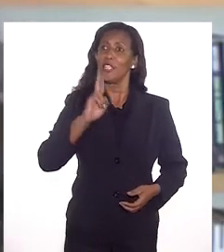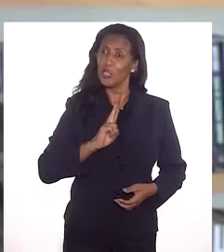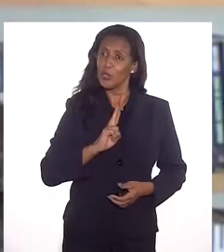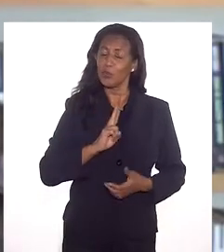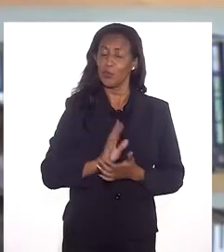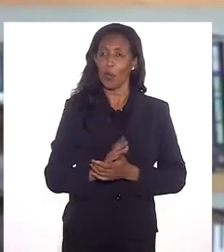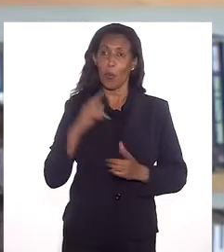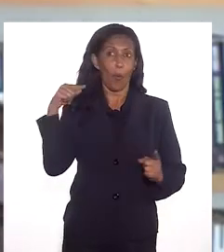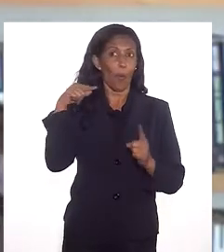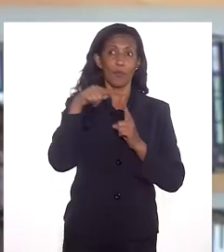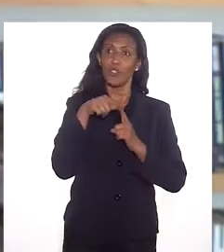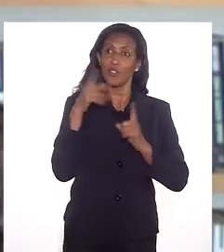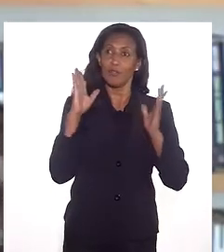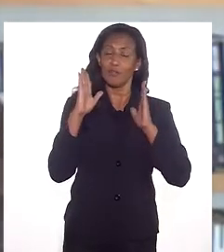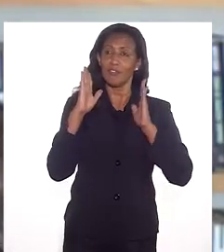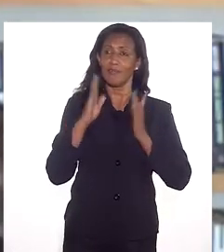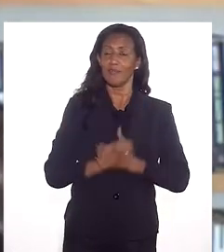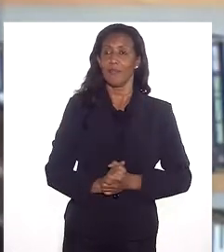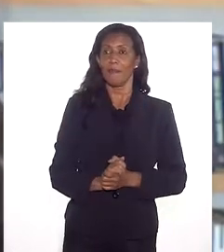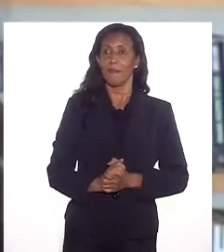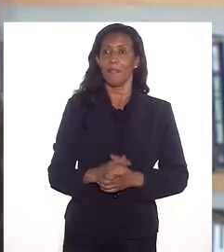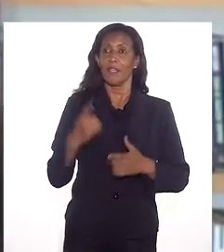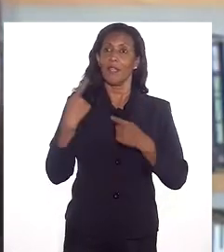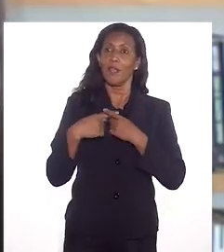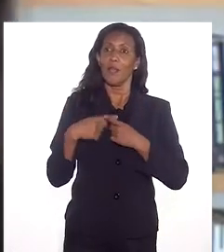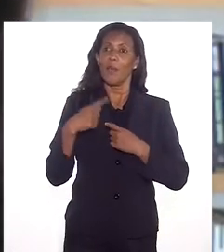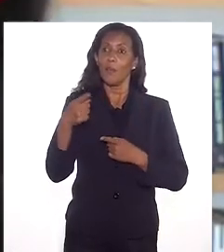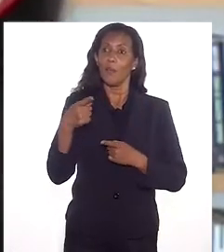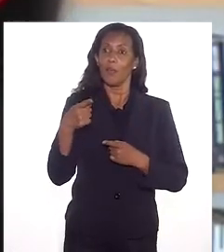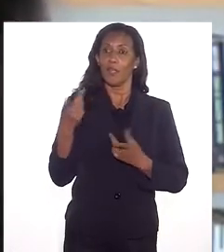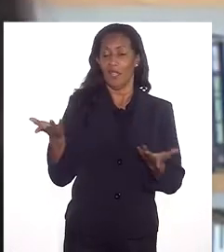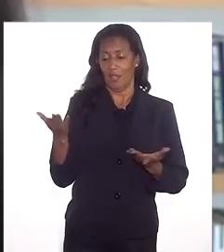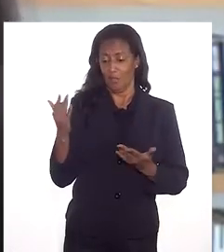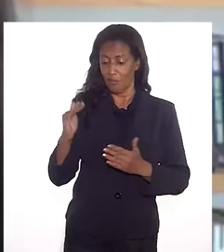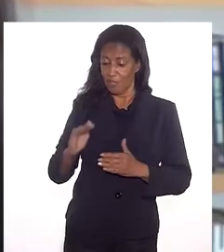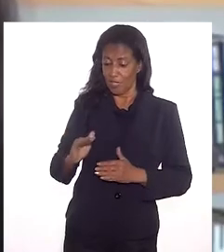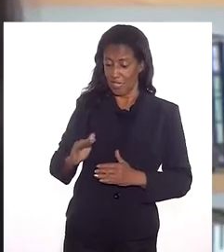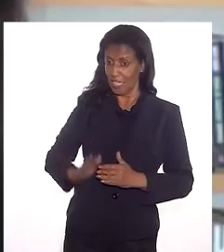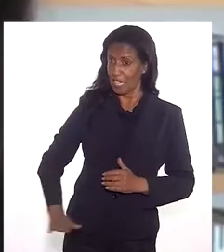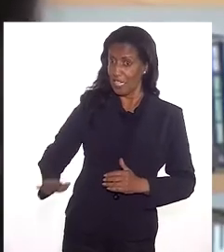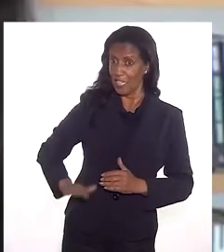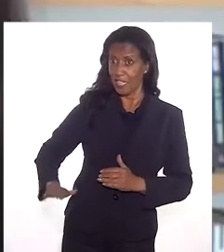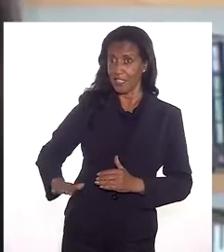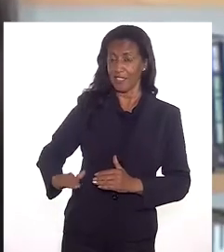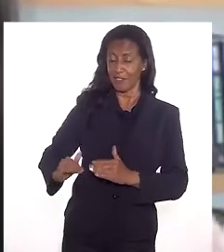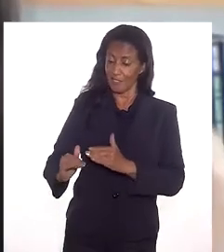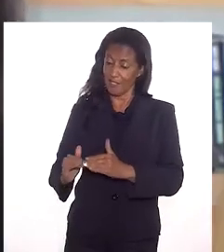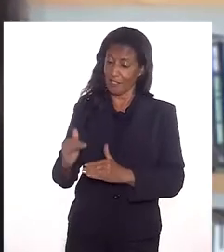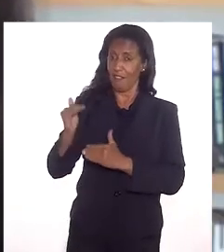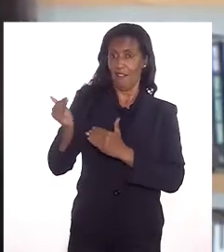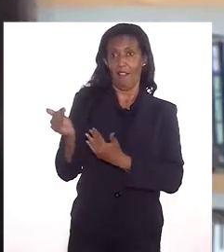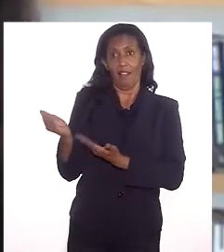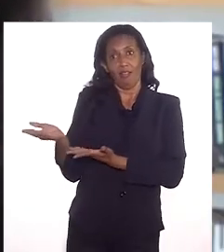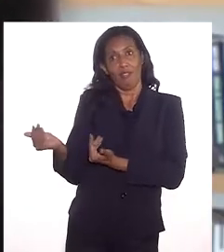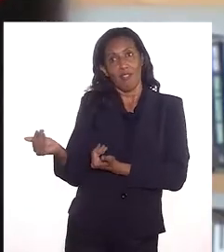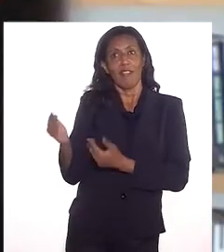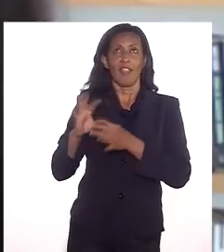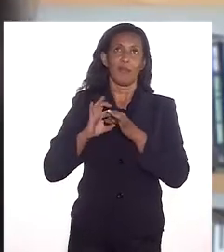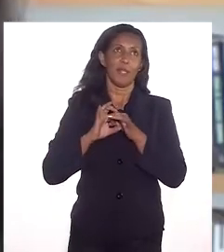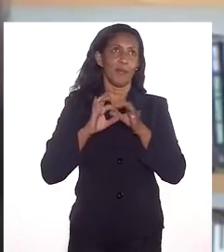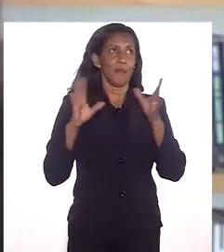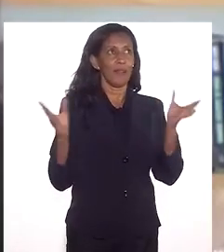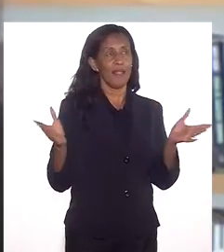respondesse isso objetivamente, porque você é criança, você quer ficar adolescente para poder ter mais